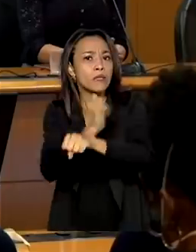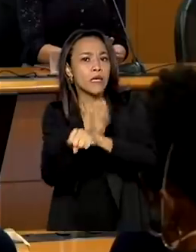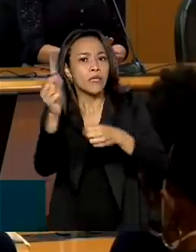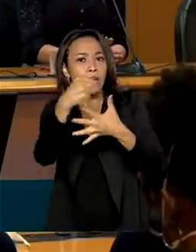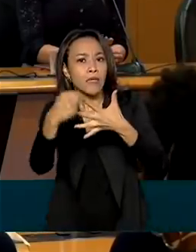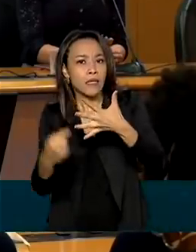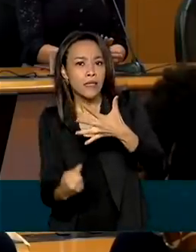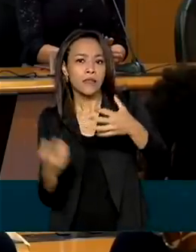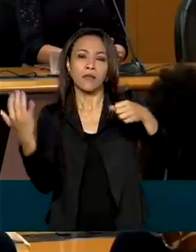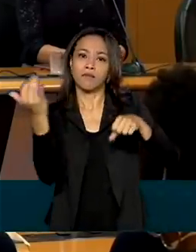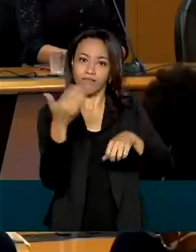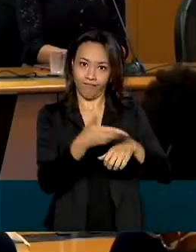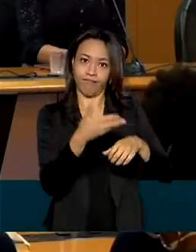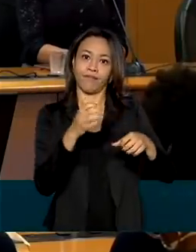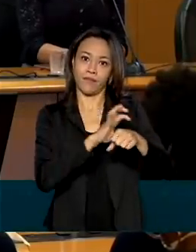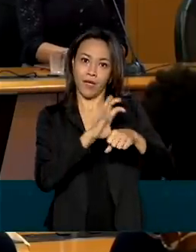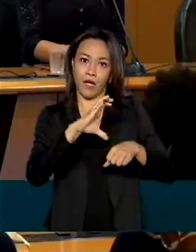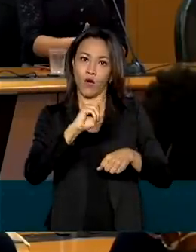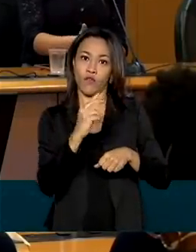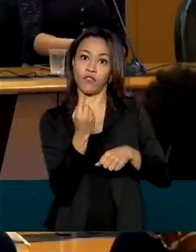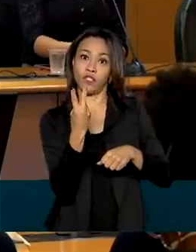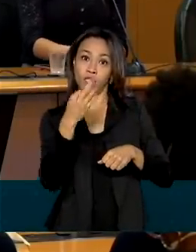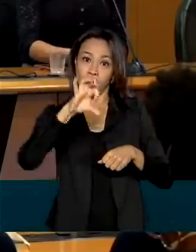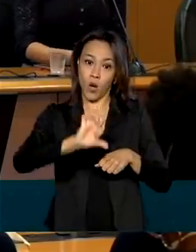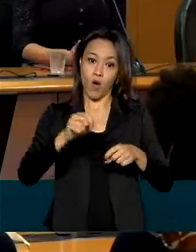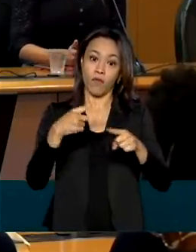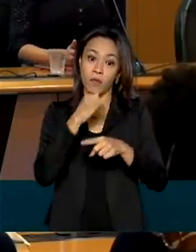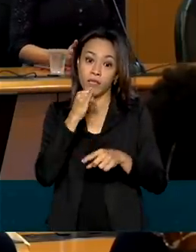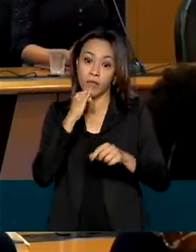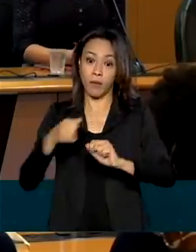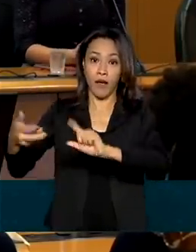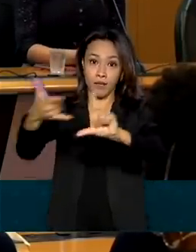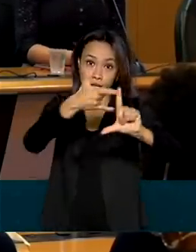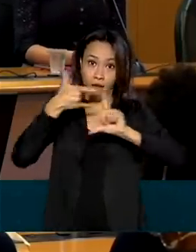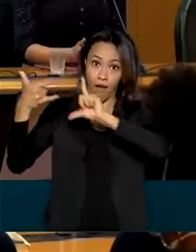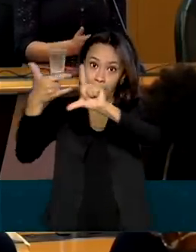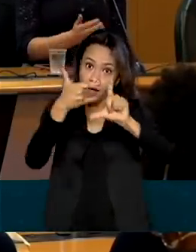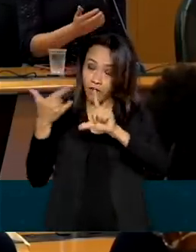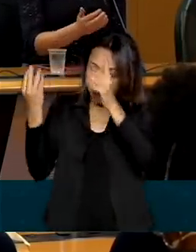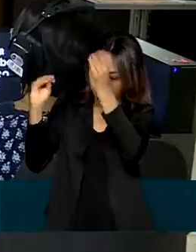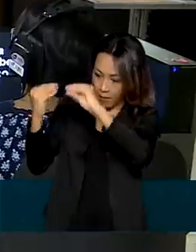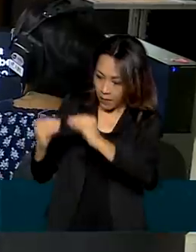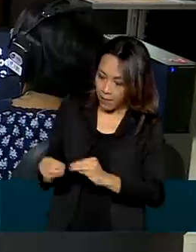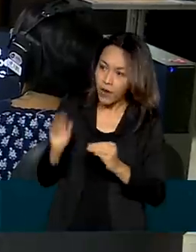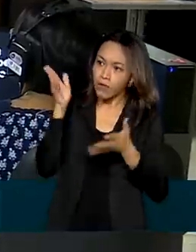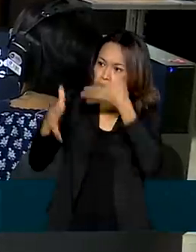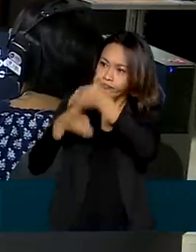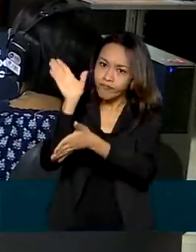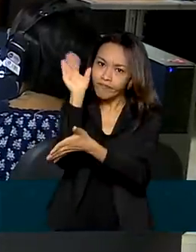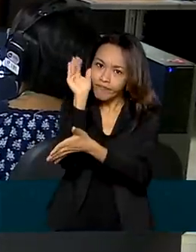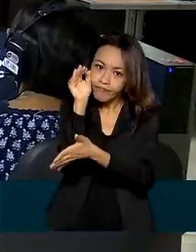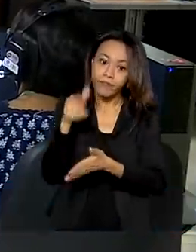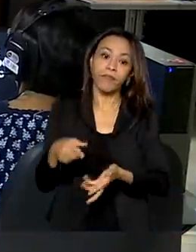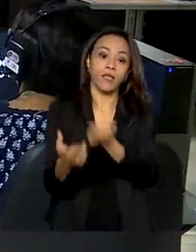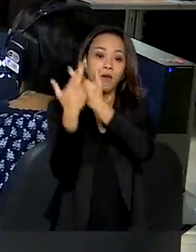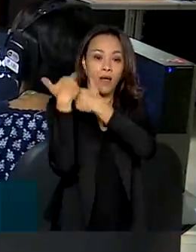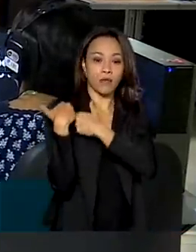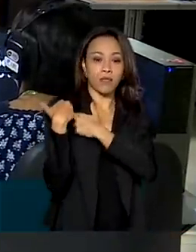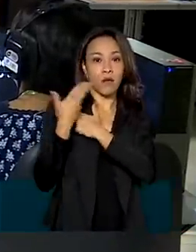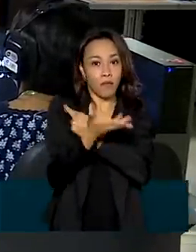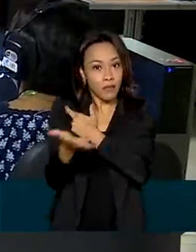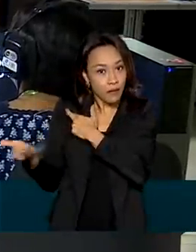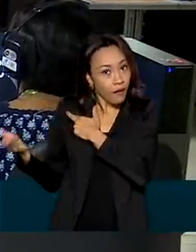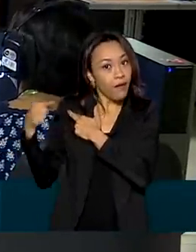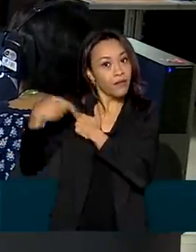como as lives do Ministério da Saúde com as medidas do governo federal para combater a doença. A missão da TV Brasil Gov é